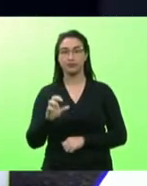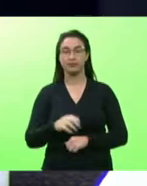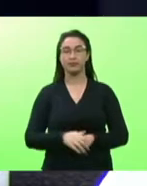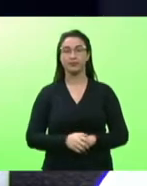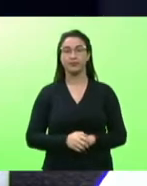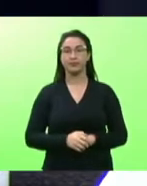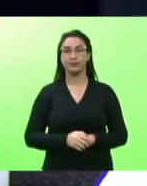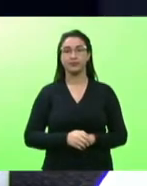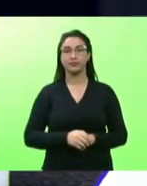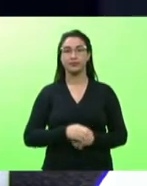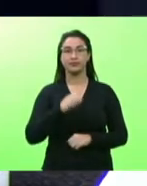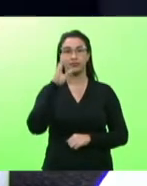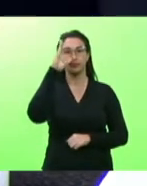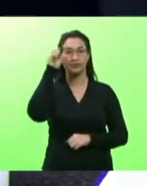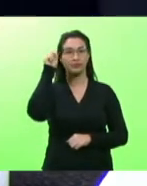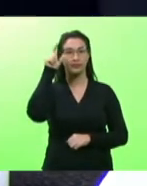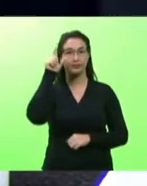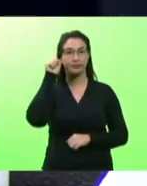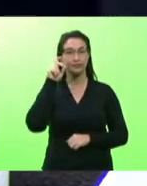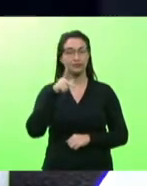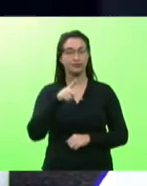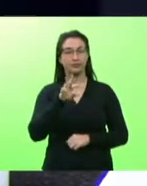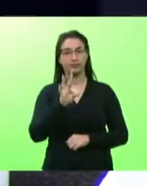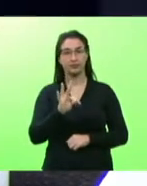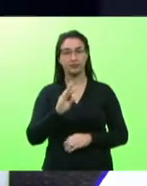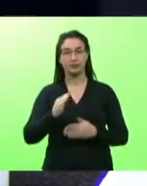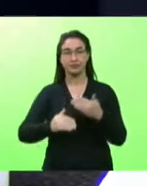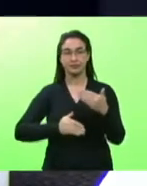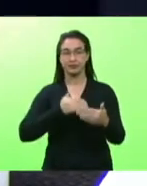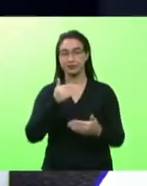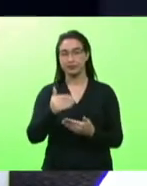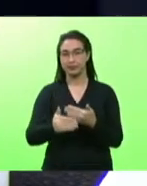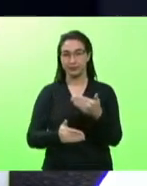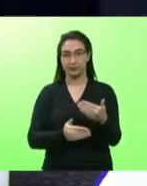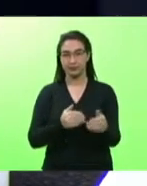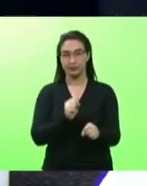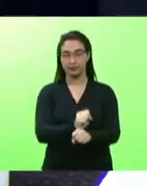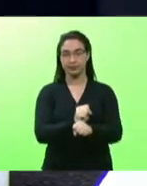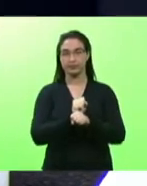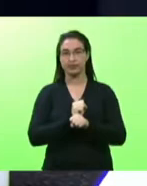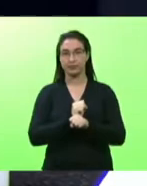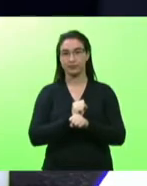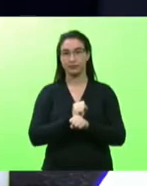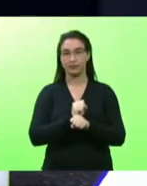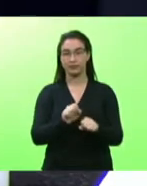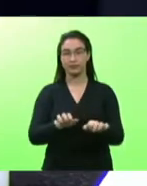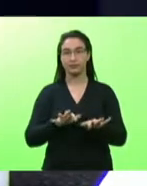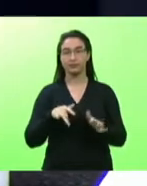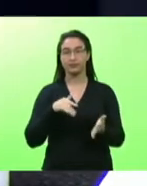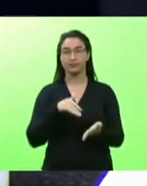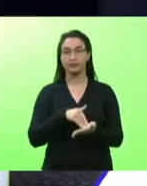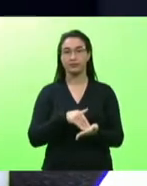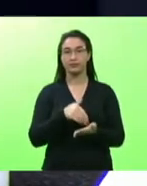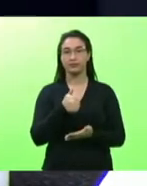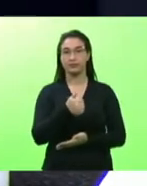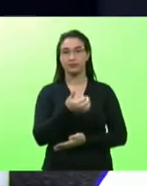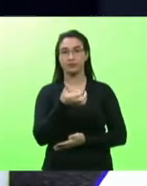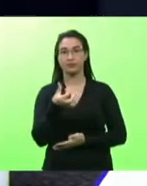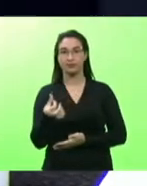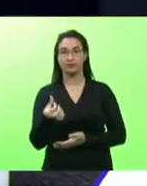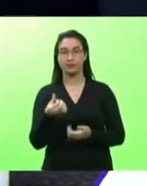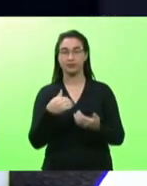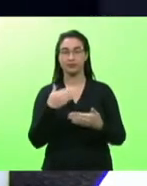deputada Luciane Carminati, pelo PT. Ato contínuo, o senhor presidente suspendeu a sessão até às 16 horas. Reaberta a sessão,